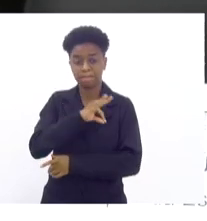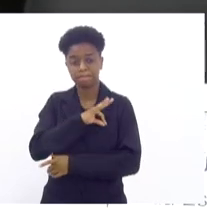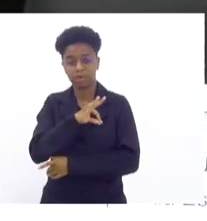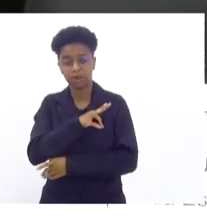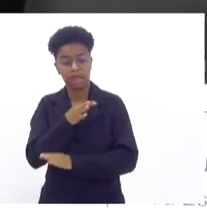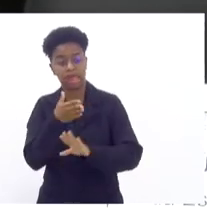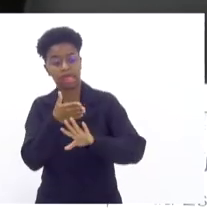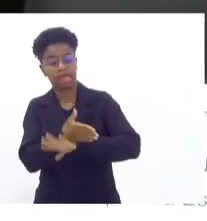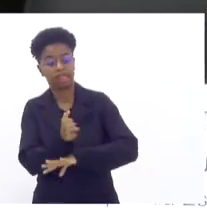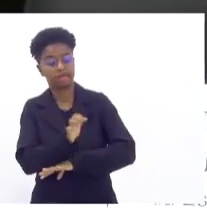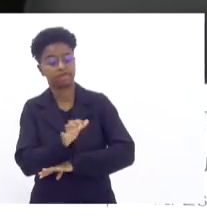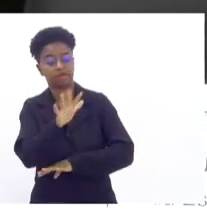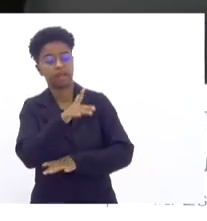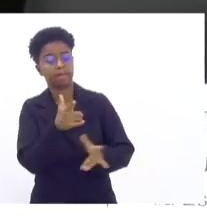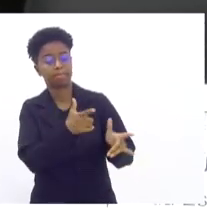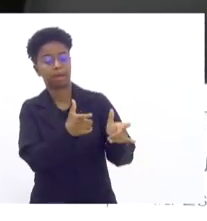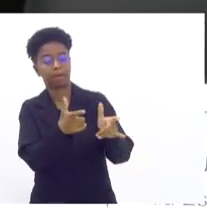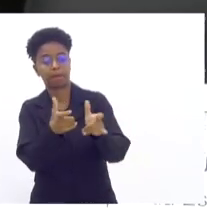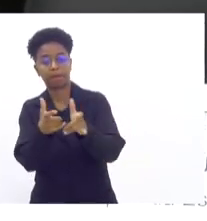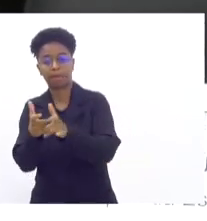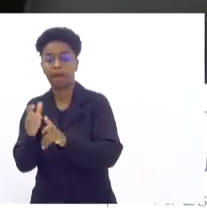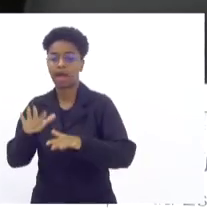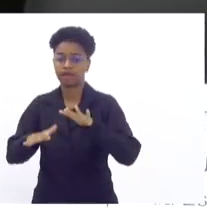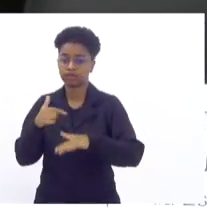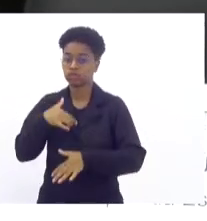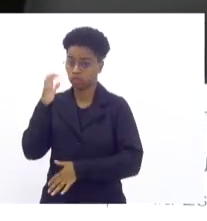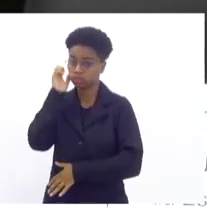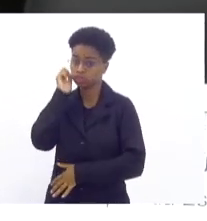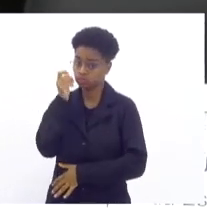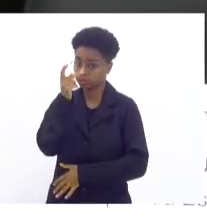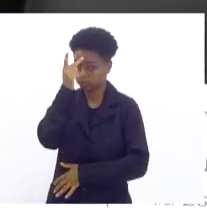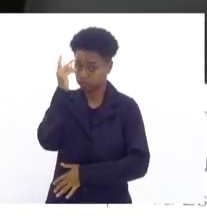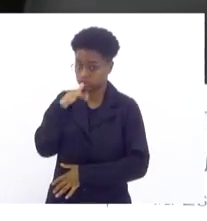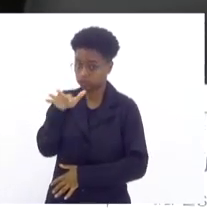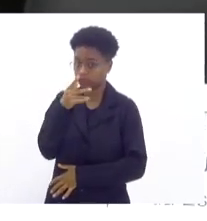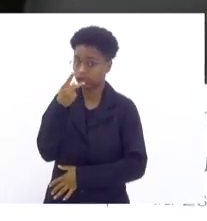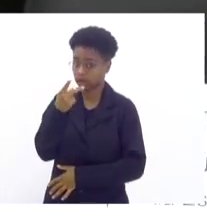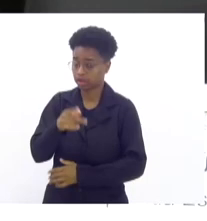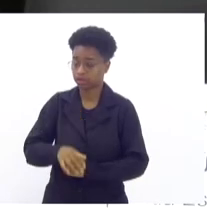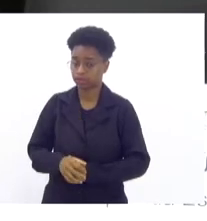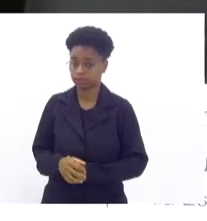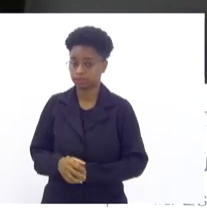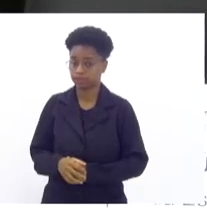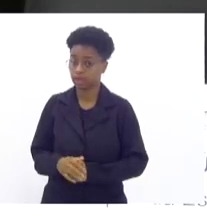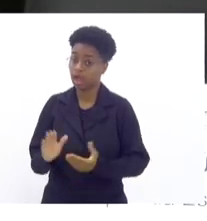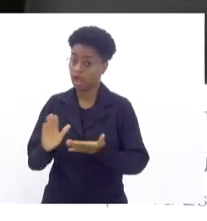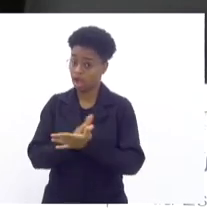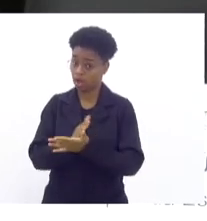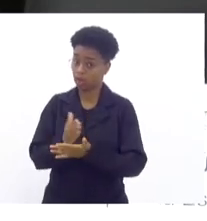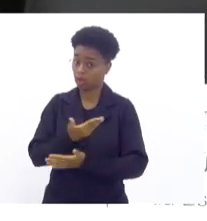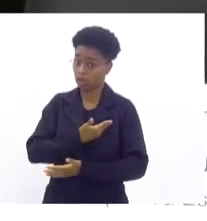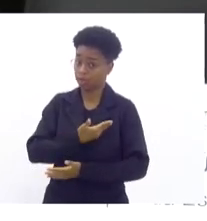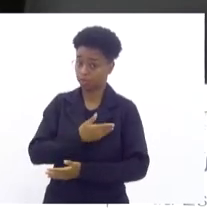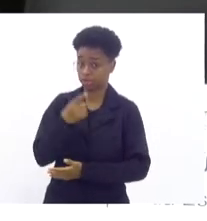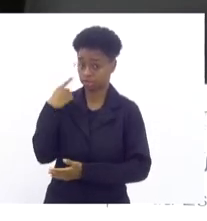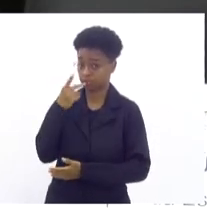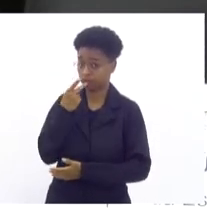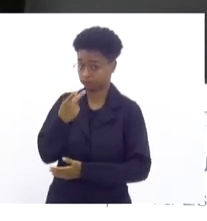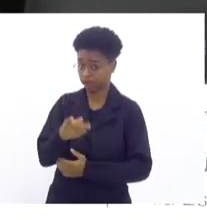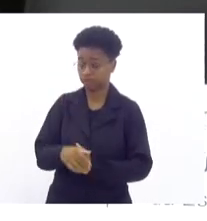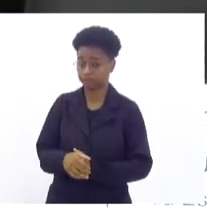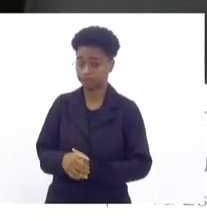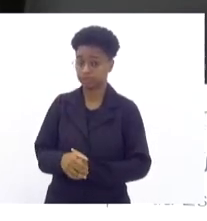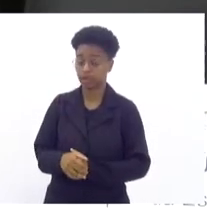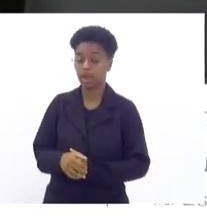polícia entra, a polícia mata, que nem às vezes, eu escuto muito falar aqui, o Albé, nessa casa, alguns colegas, nobres colegas que usam essa fala, que a